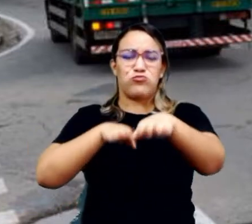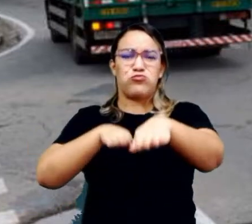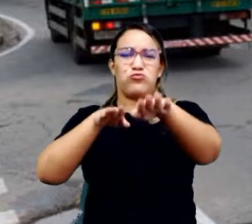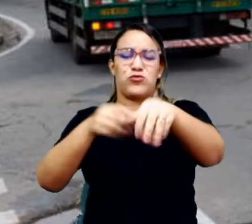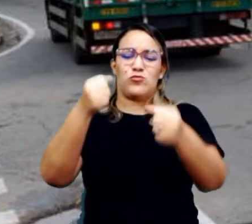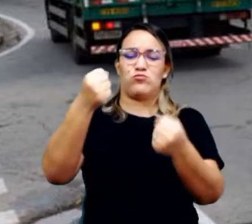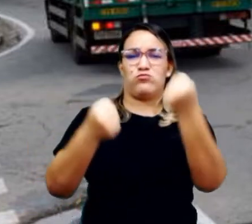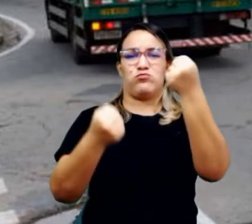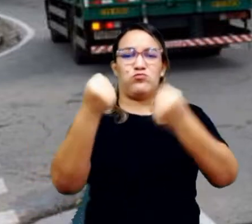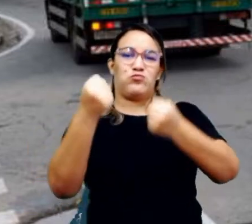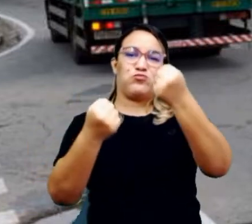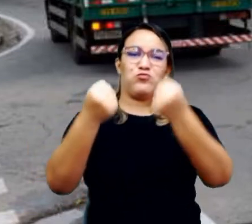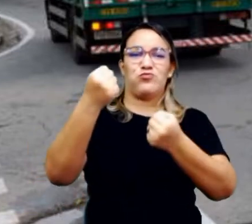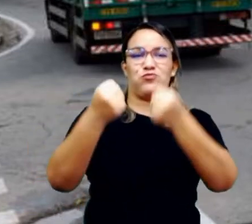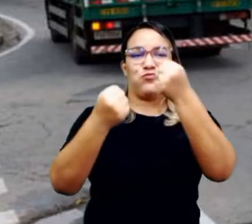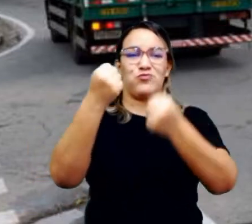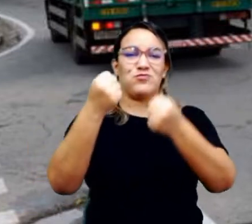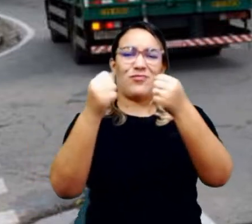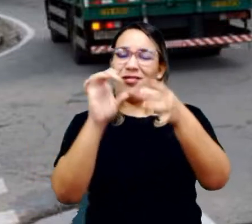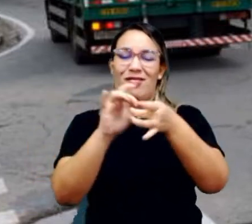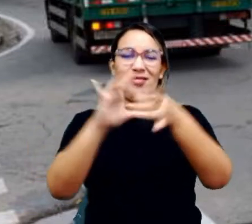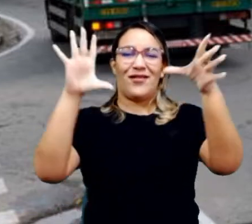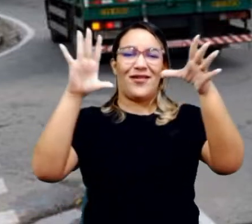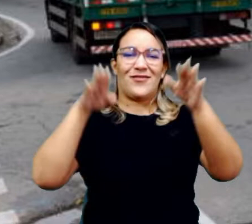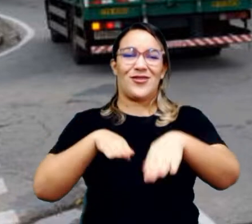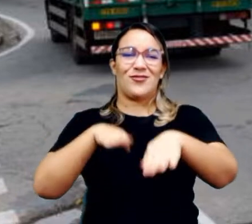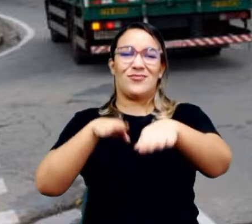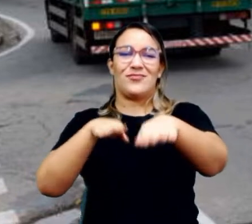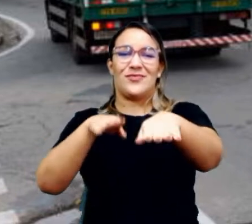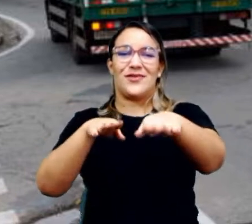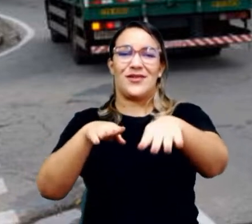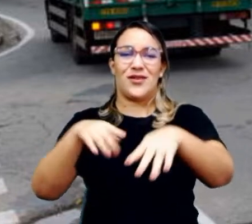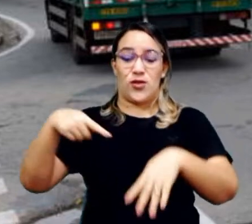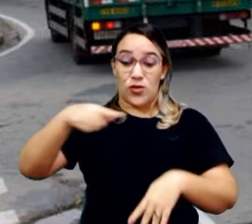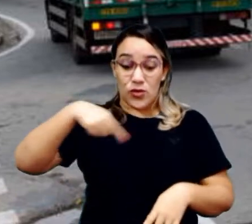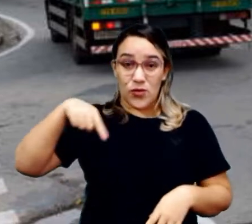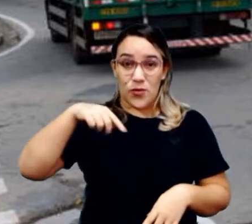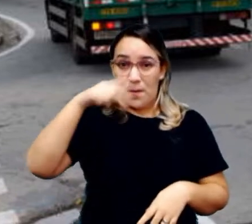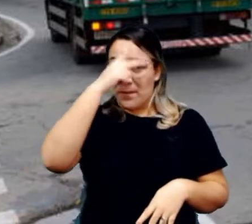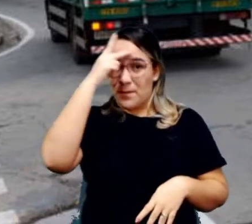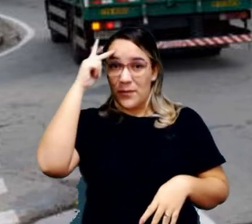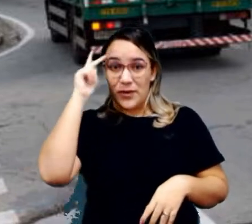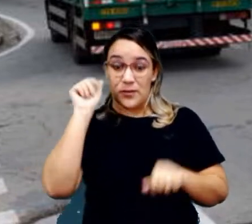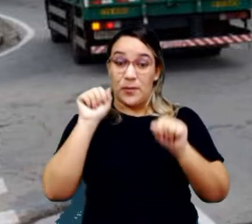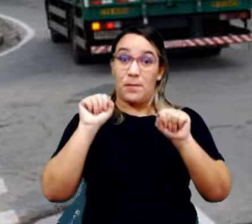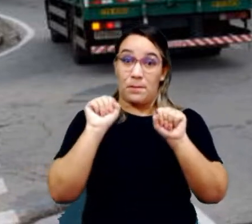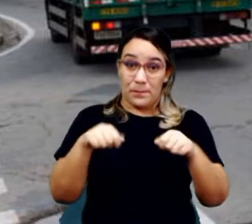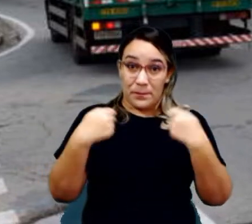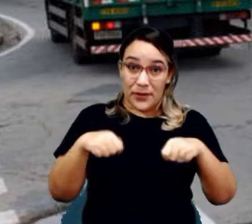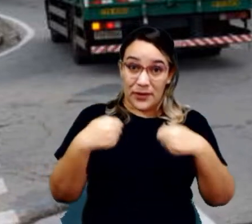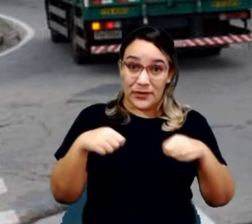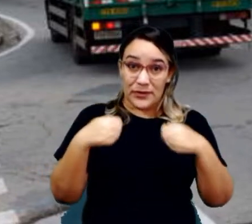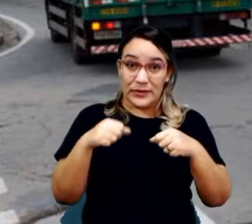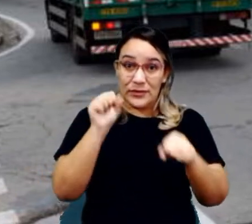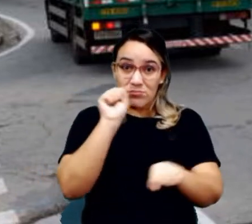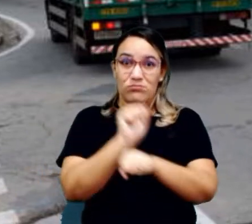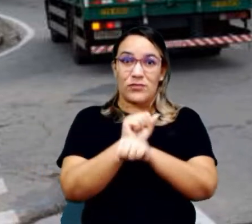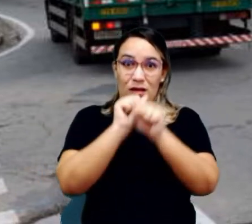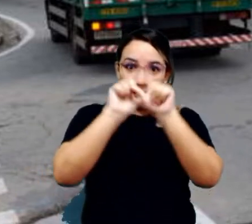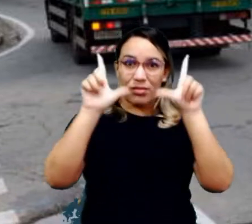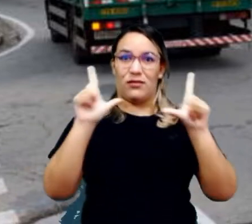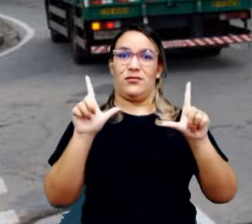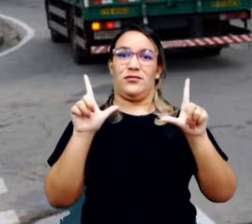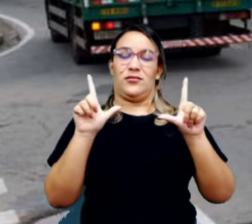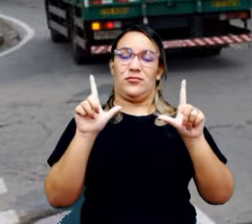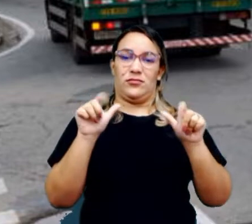para os motoristas passarem e nós, pedestres, temos que ter muita atenção nessa hora, porque esta hora não é a nossa